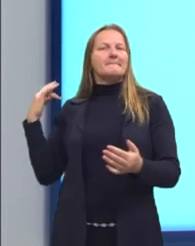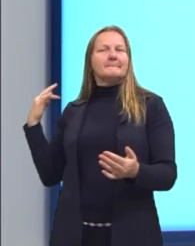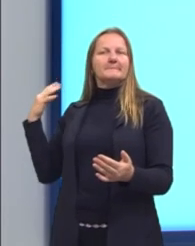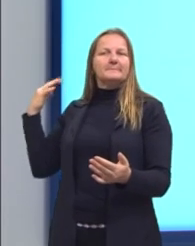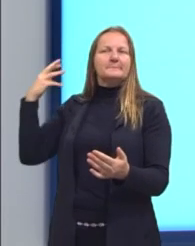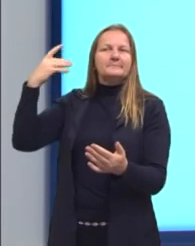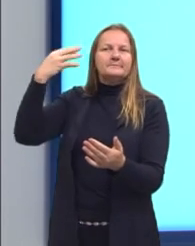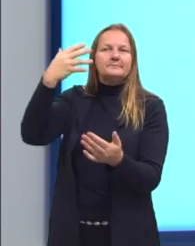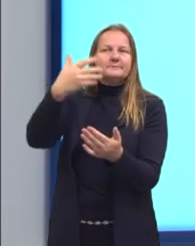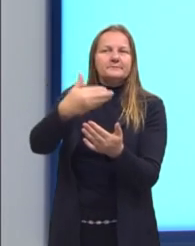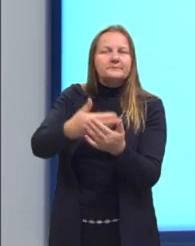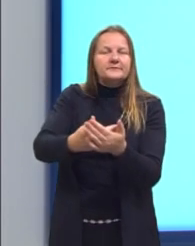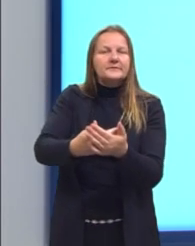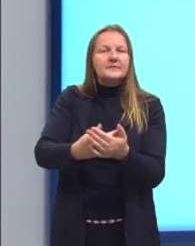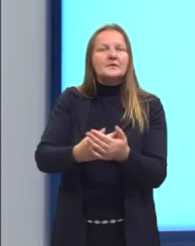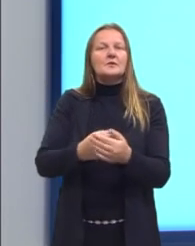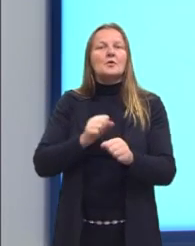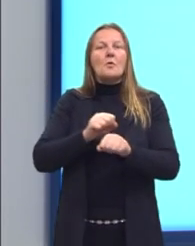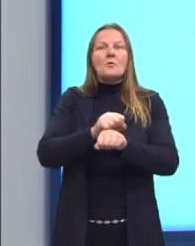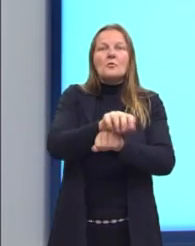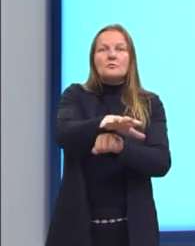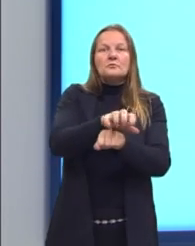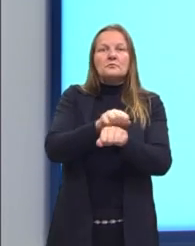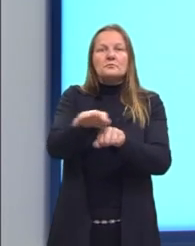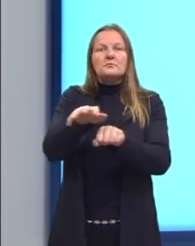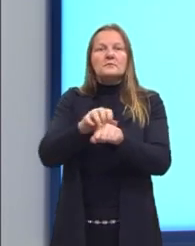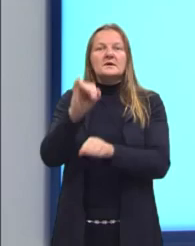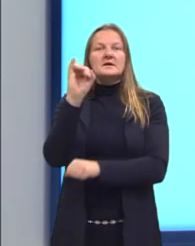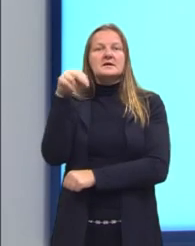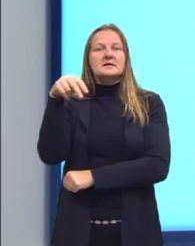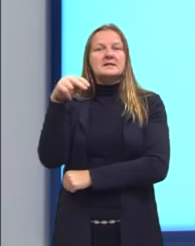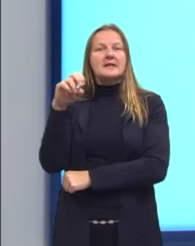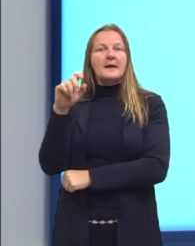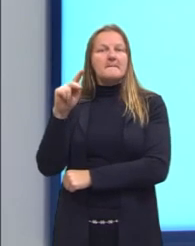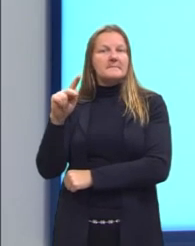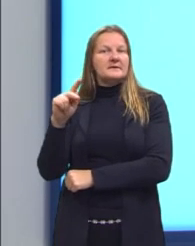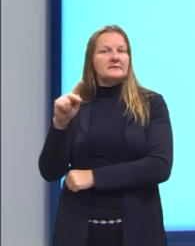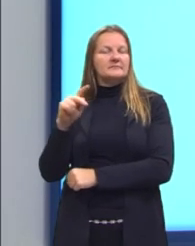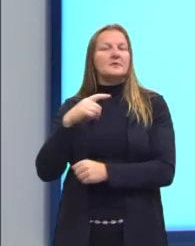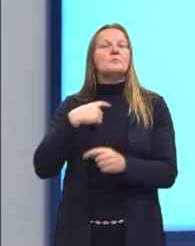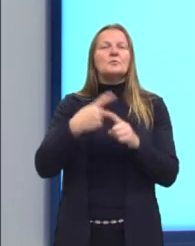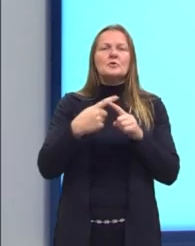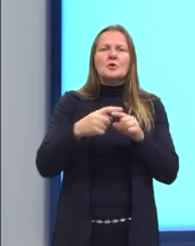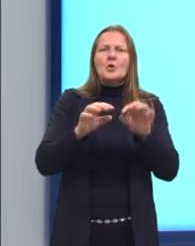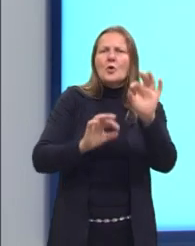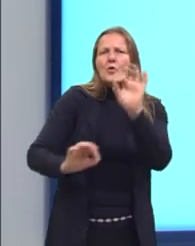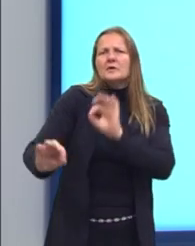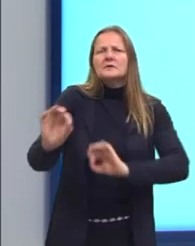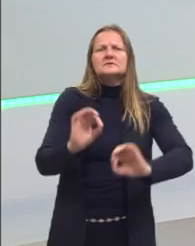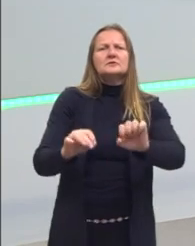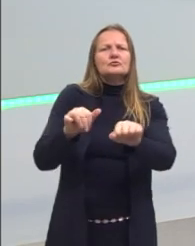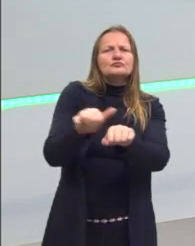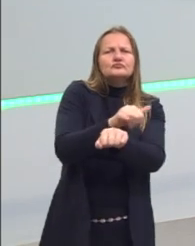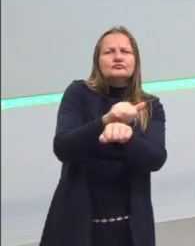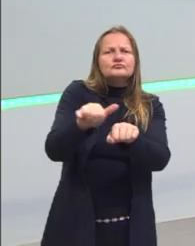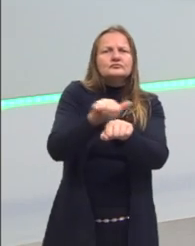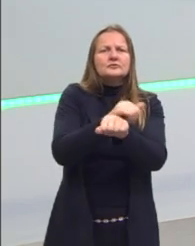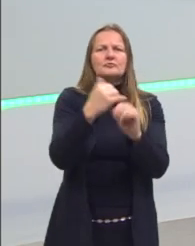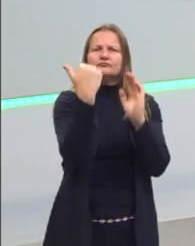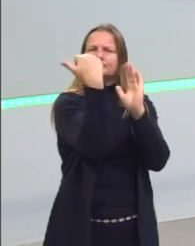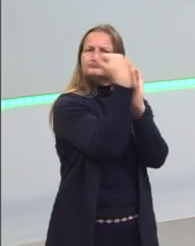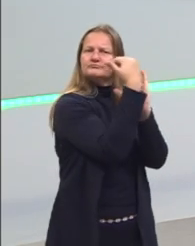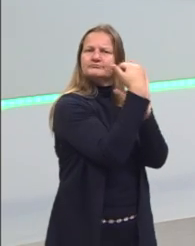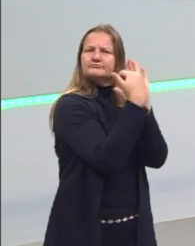vocês o que está lá na matriz do INEP, que é a matriz que organiza a prova do